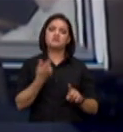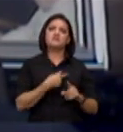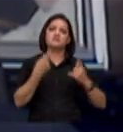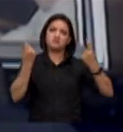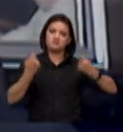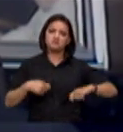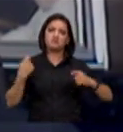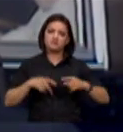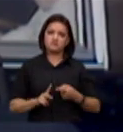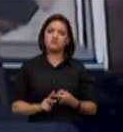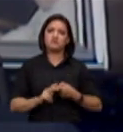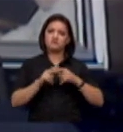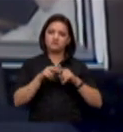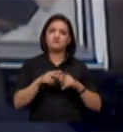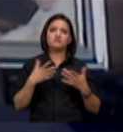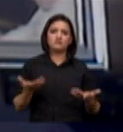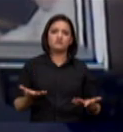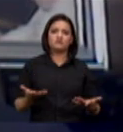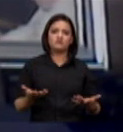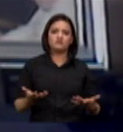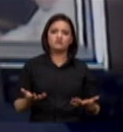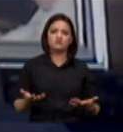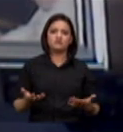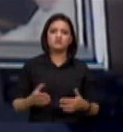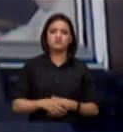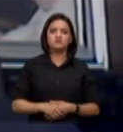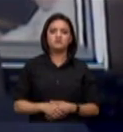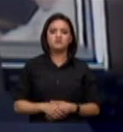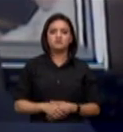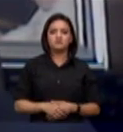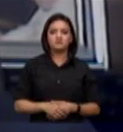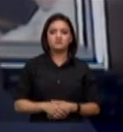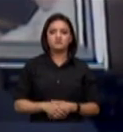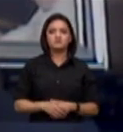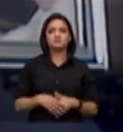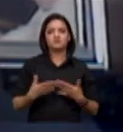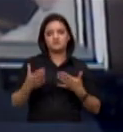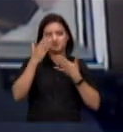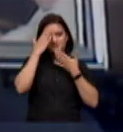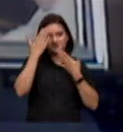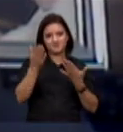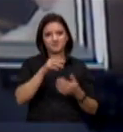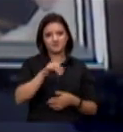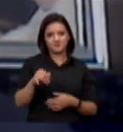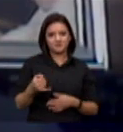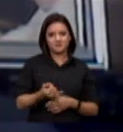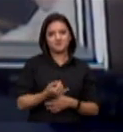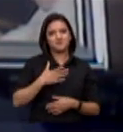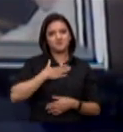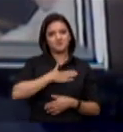a inaceitar e pedir que sejam corrigidos. Senhor ministro, muito obrigado pela oportunidade. Muito honrado em participar desse evento.